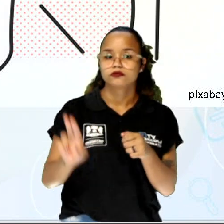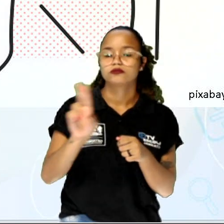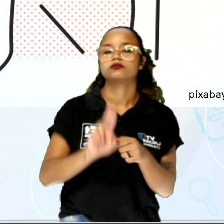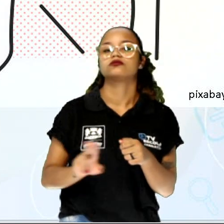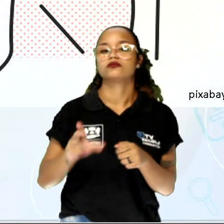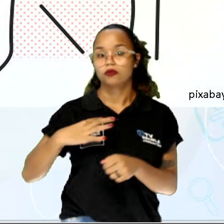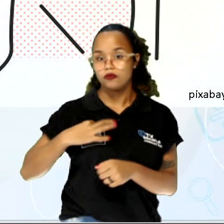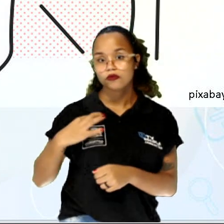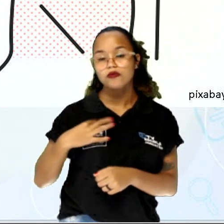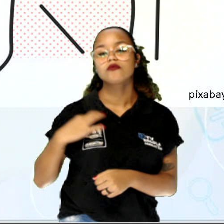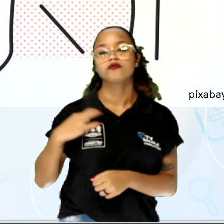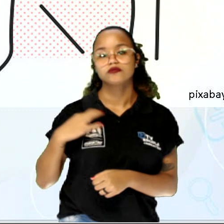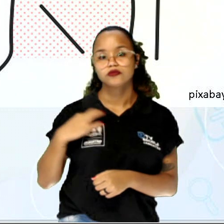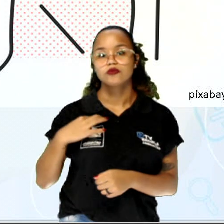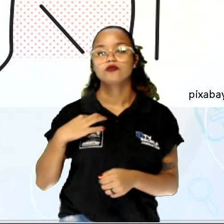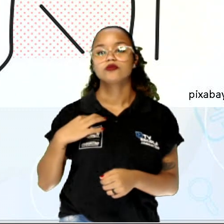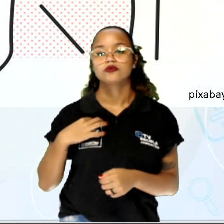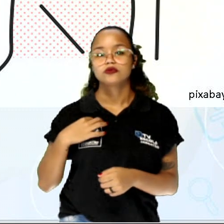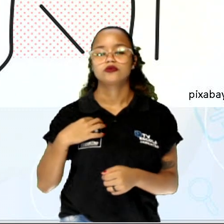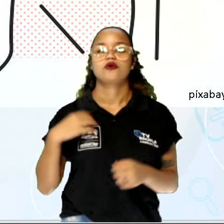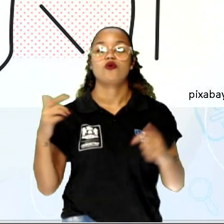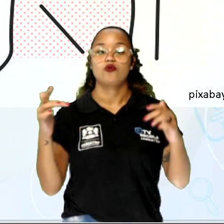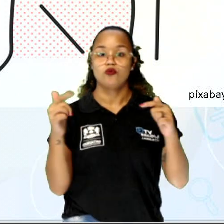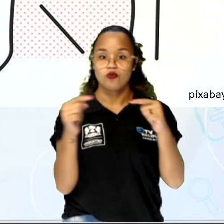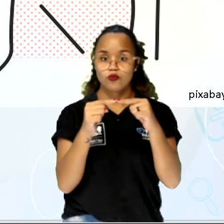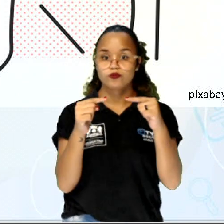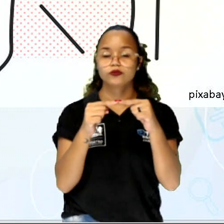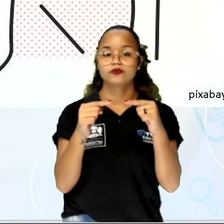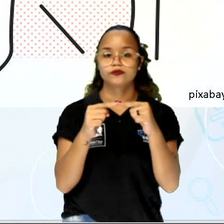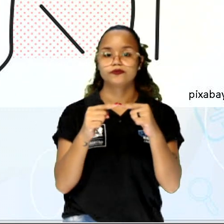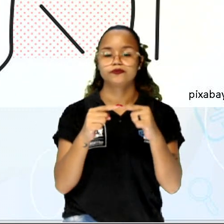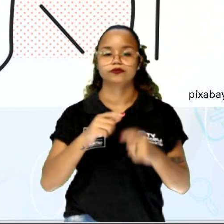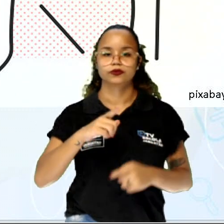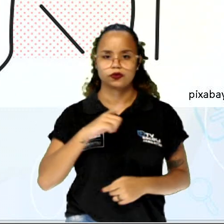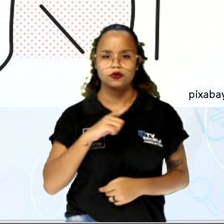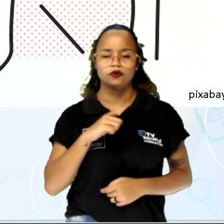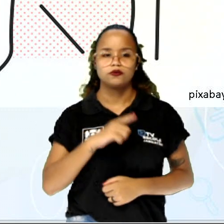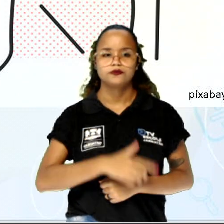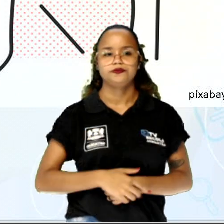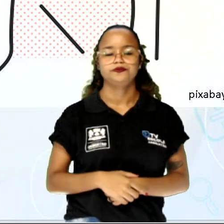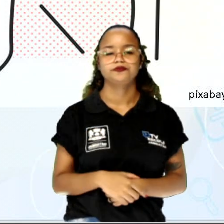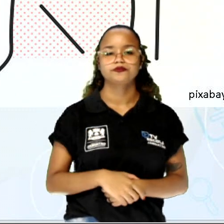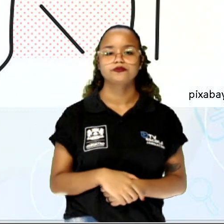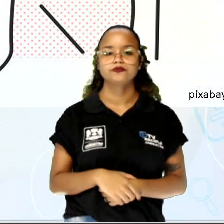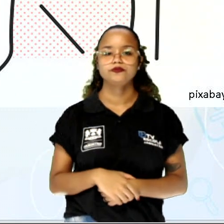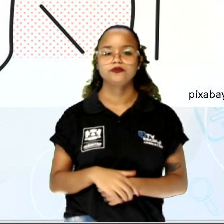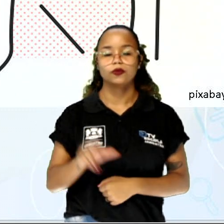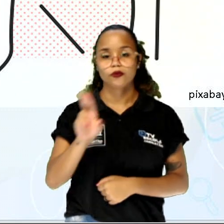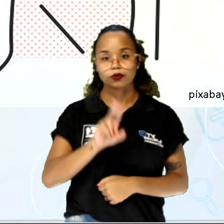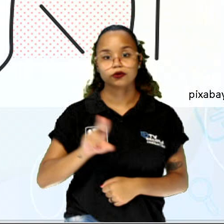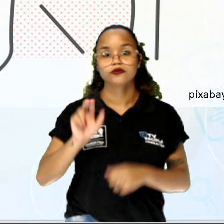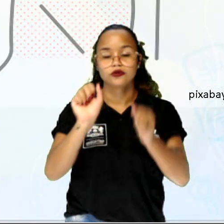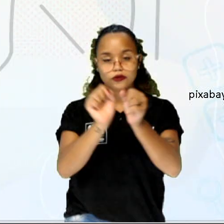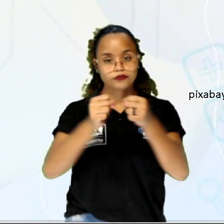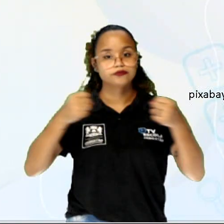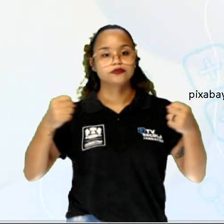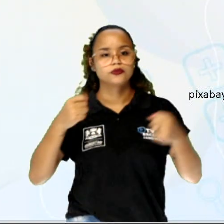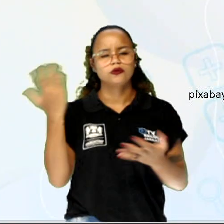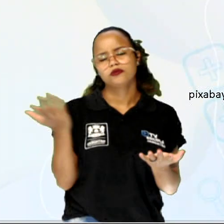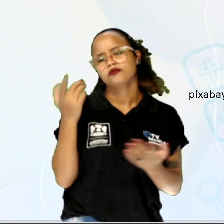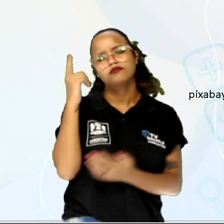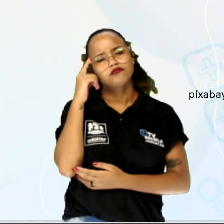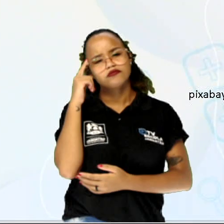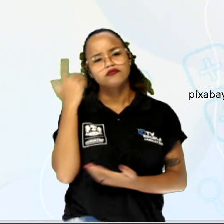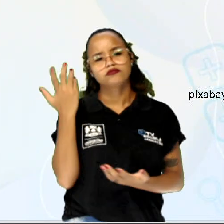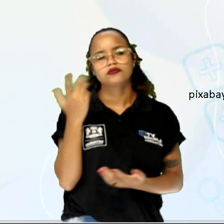essas roupas que ela estava à disposição, que estavam lá disponíveis para ela usar no guarda-roupa dela. E ela pensou